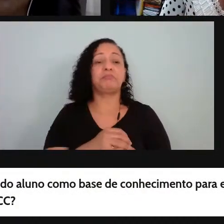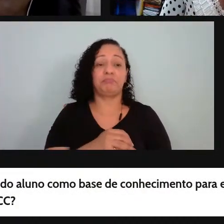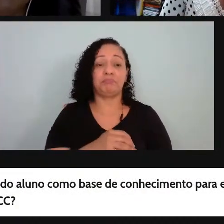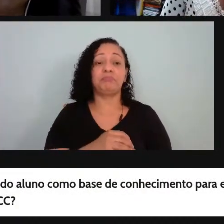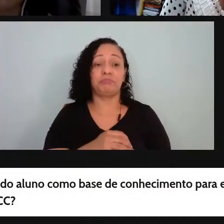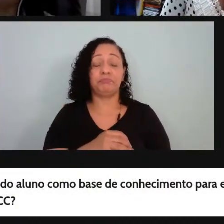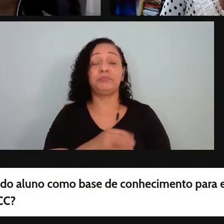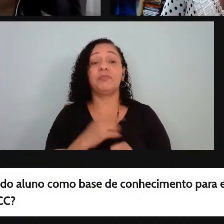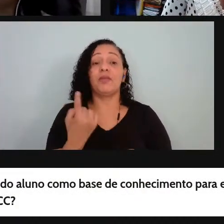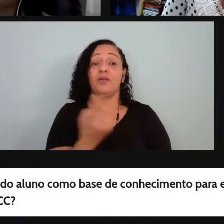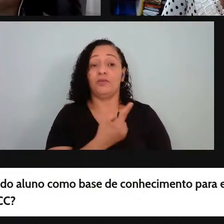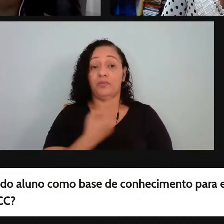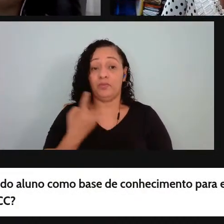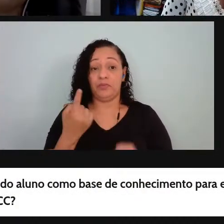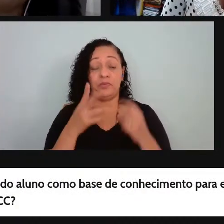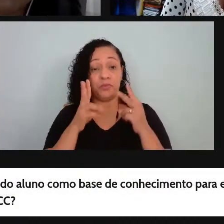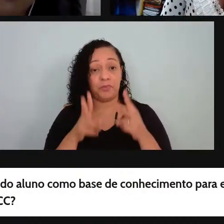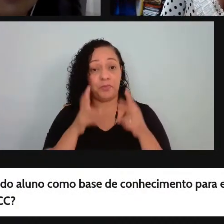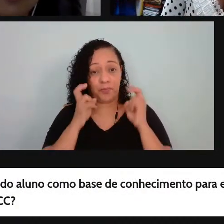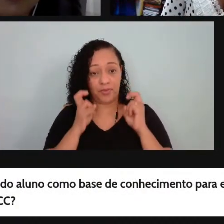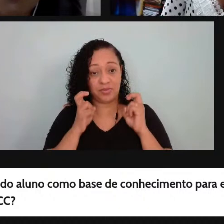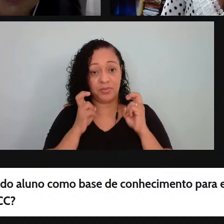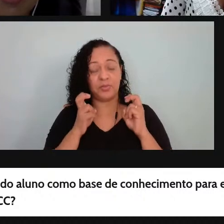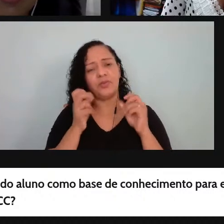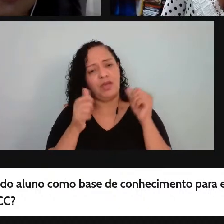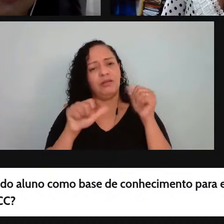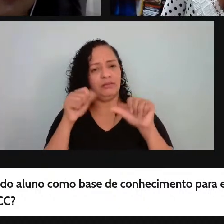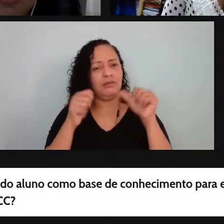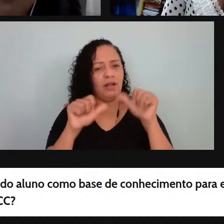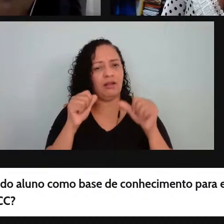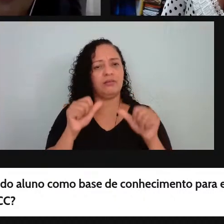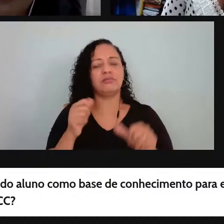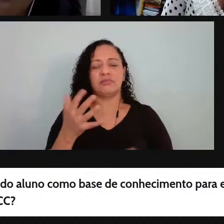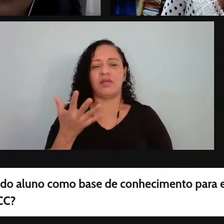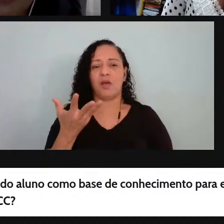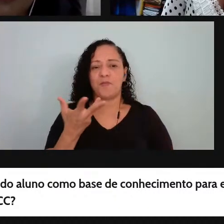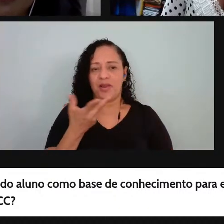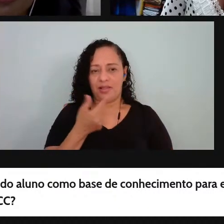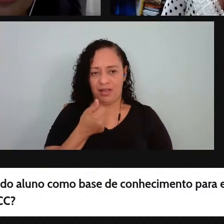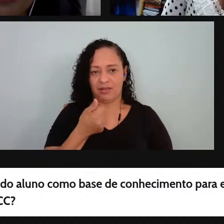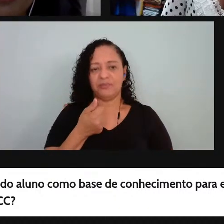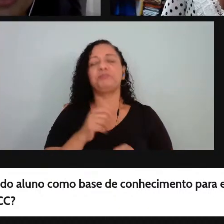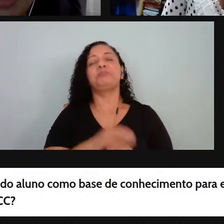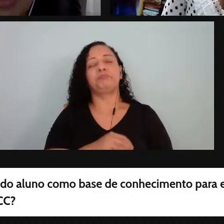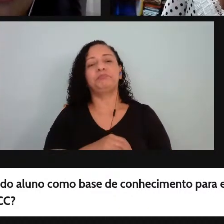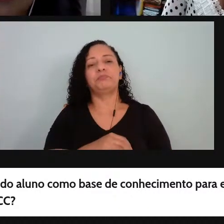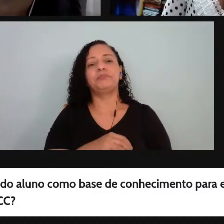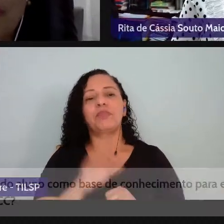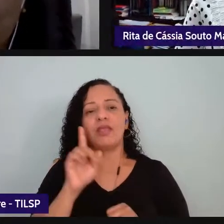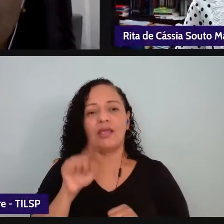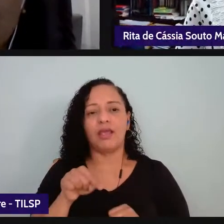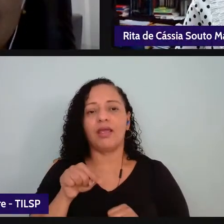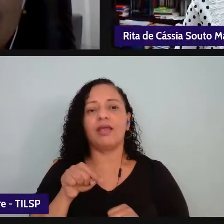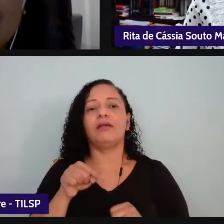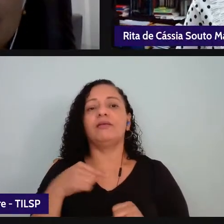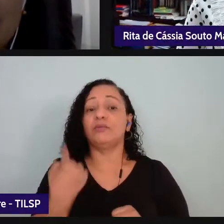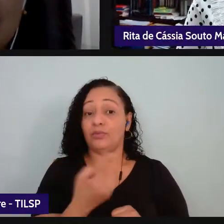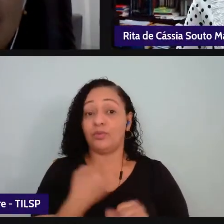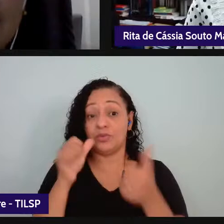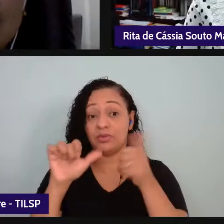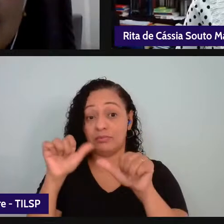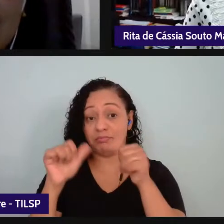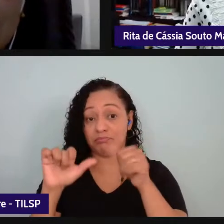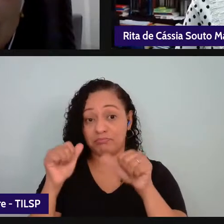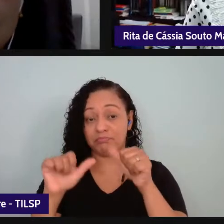percebe na análise das habilidades que foi o nosso ponto de análise que as